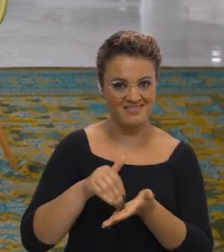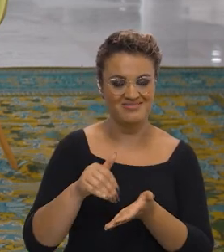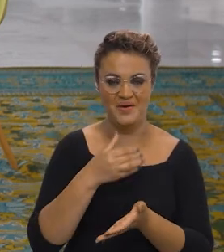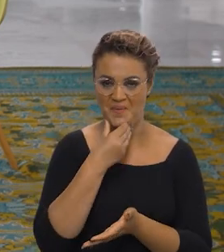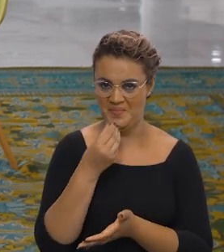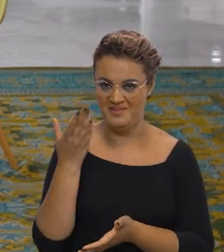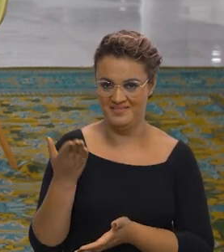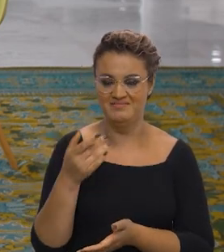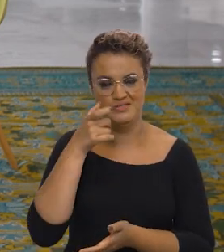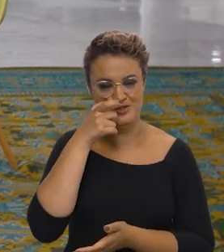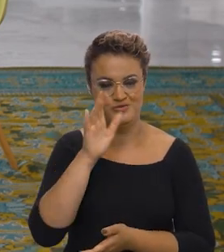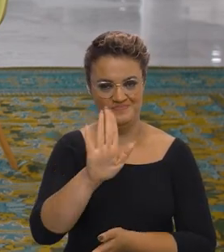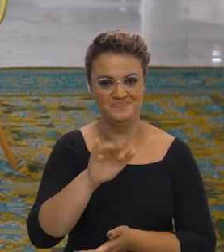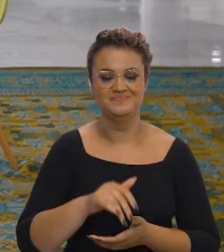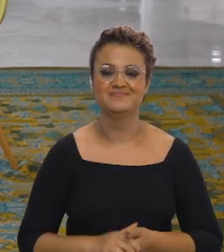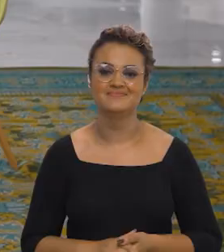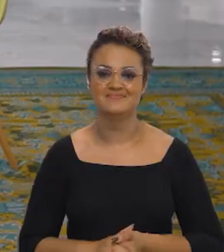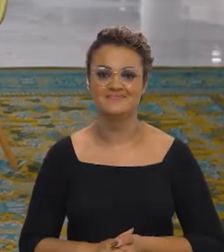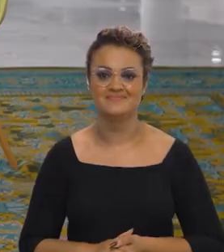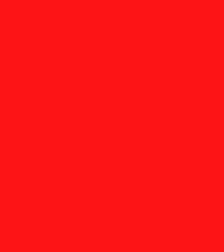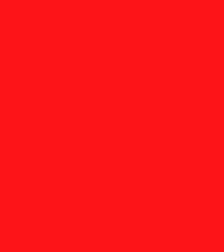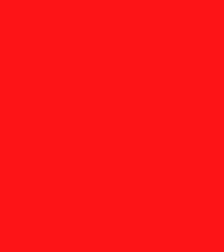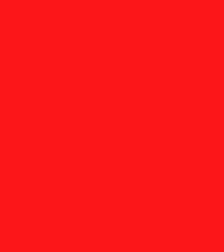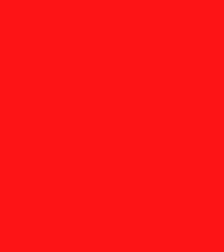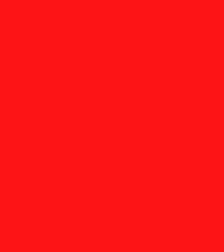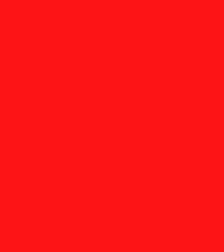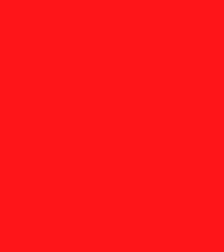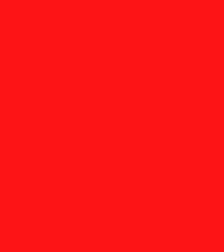secretário Maurício Muniz, aqui no Brasil em Pauta.